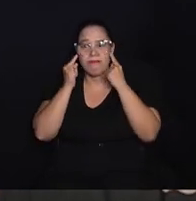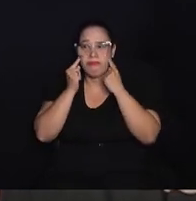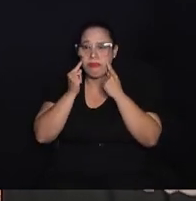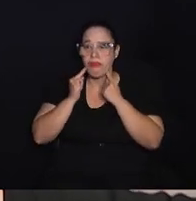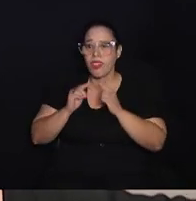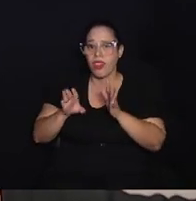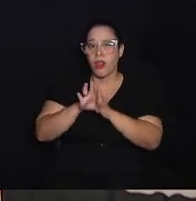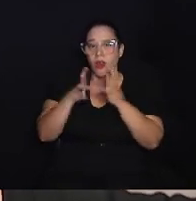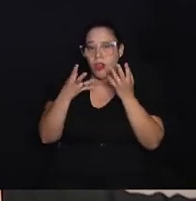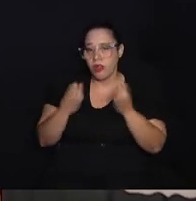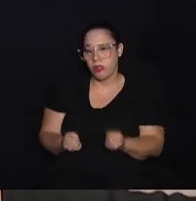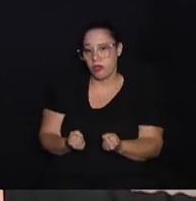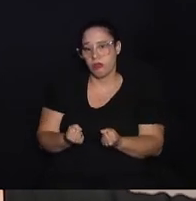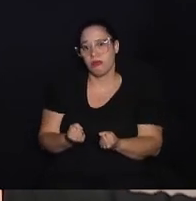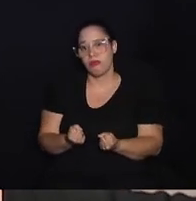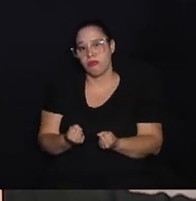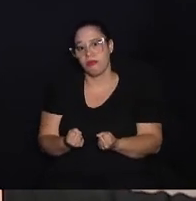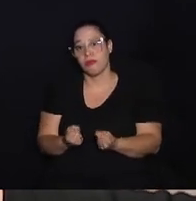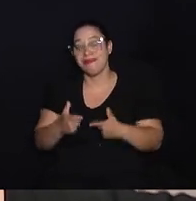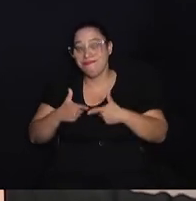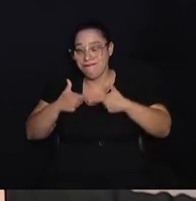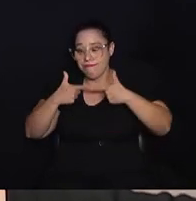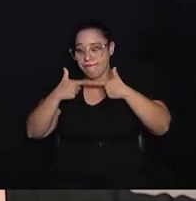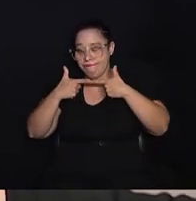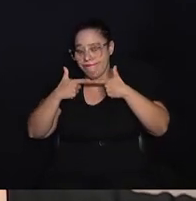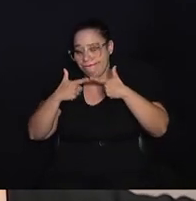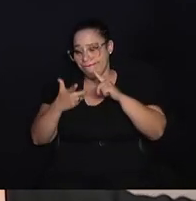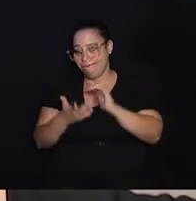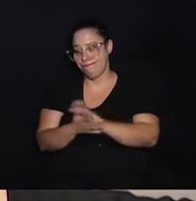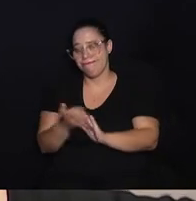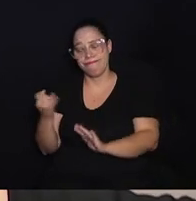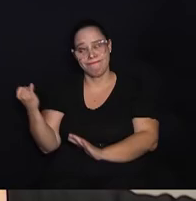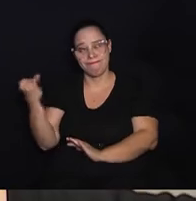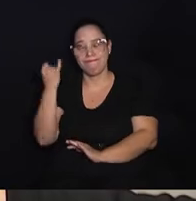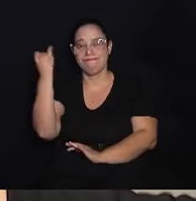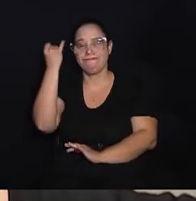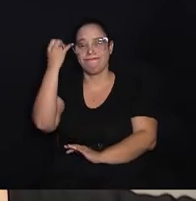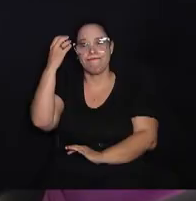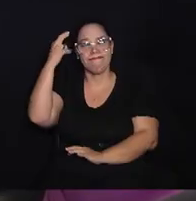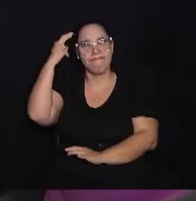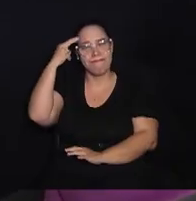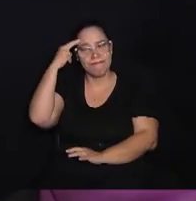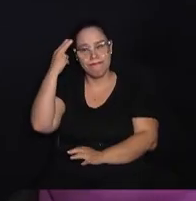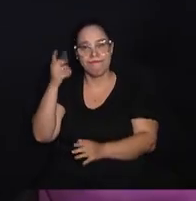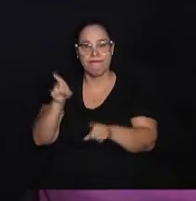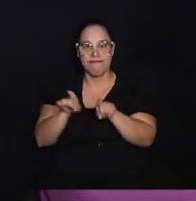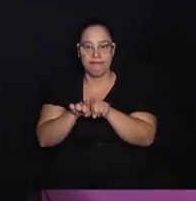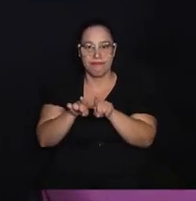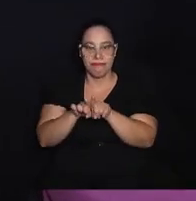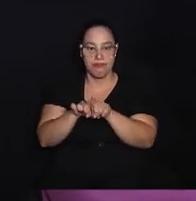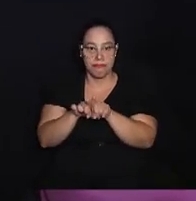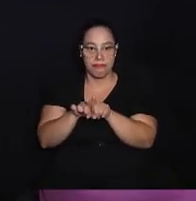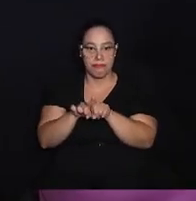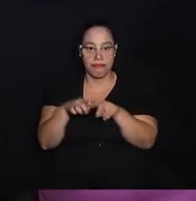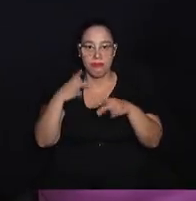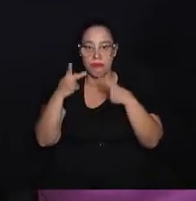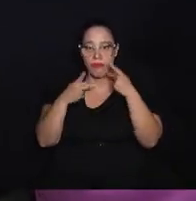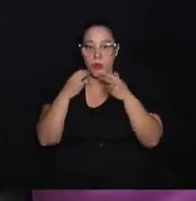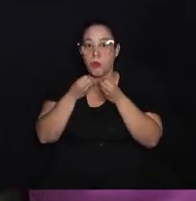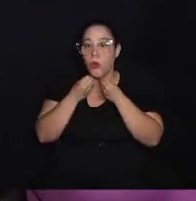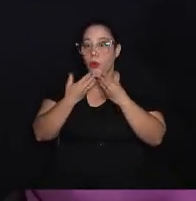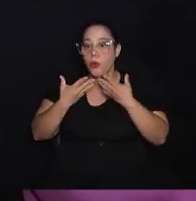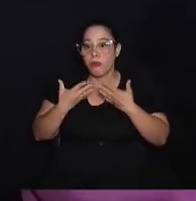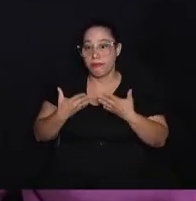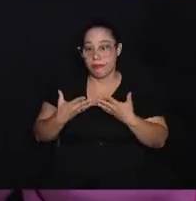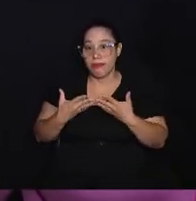acolheu. A gente sorriu e esse momento aqui é importante para a gente, psicologicamente também. Que nem as meninas falaram, é um momento bom que a gente